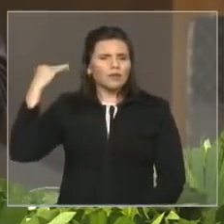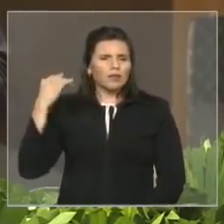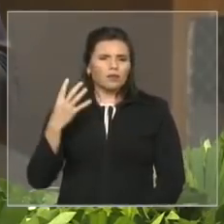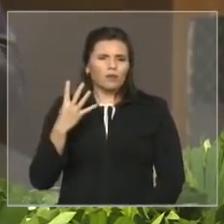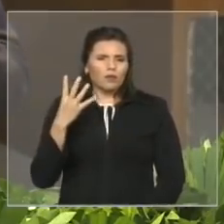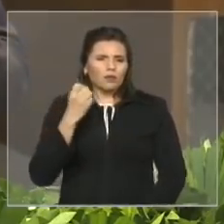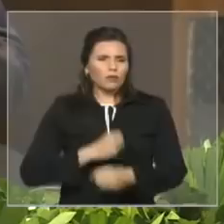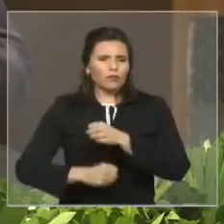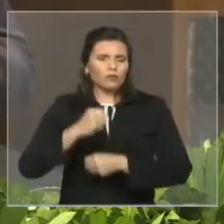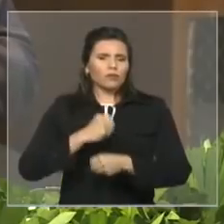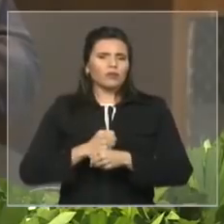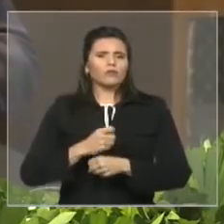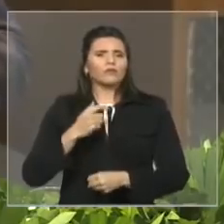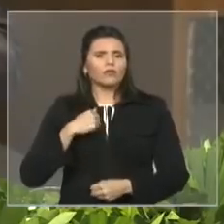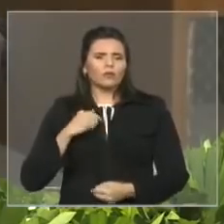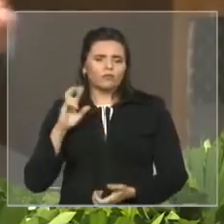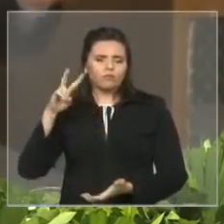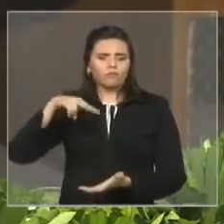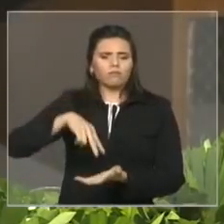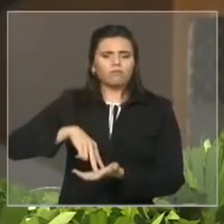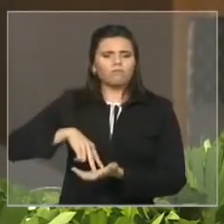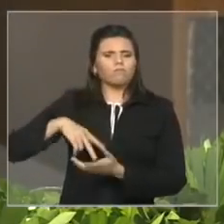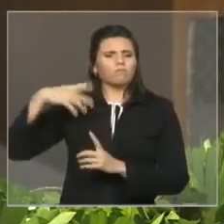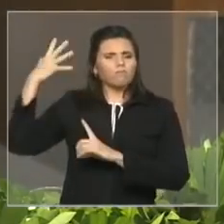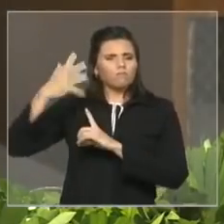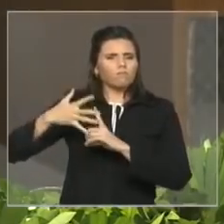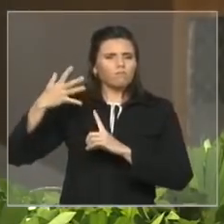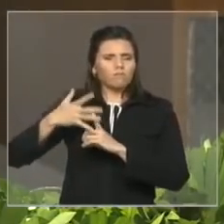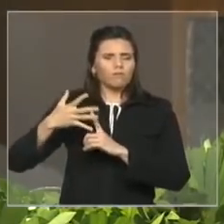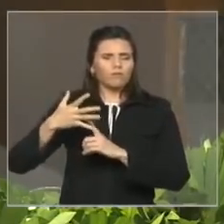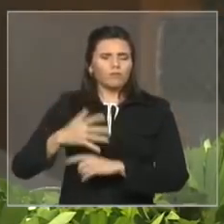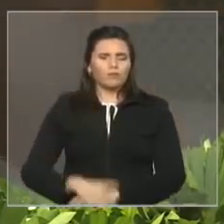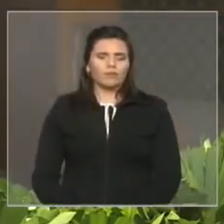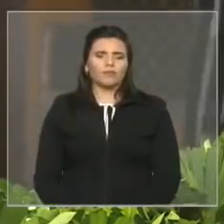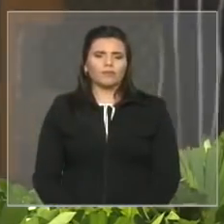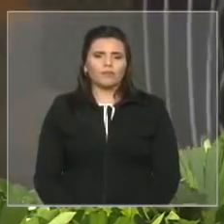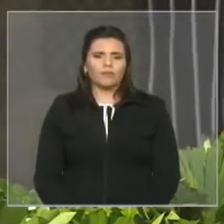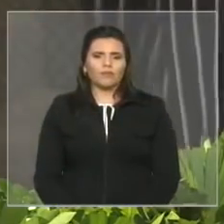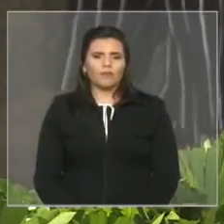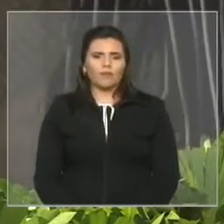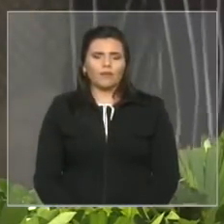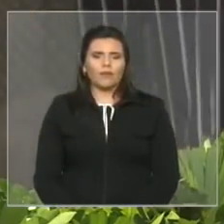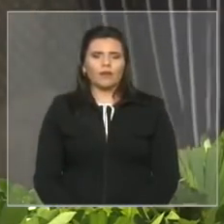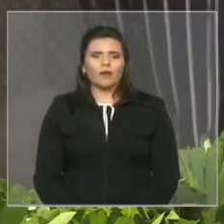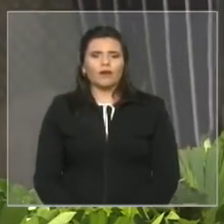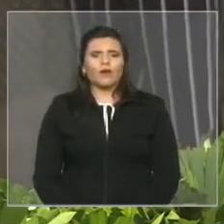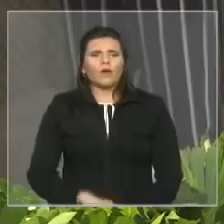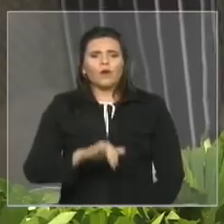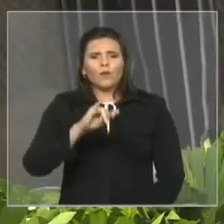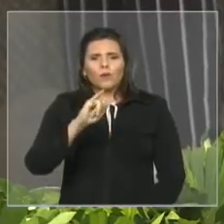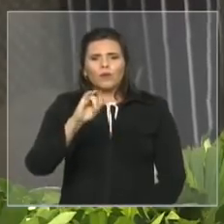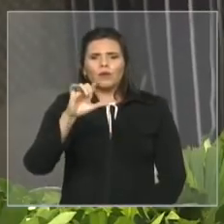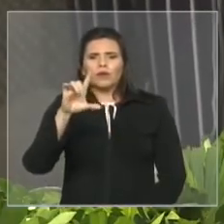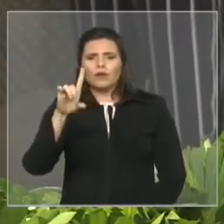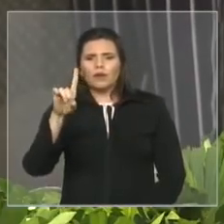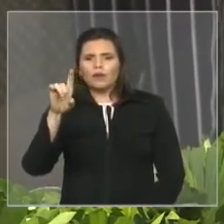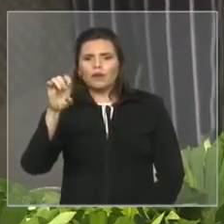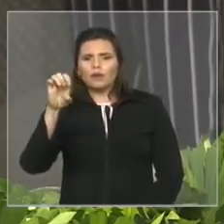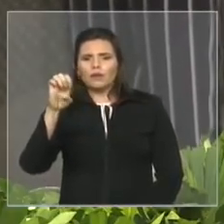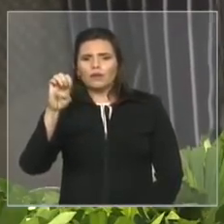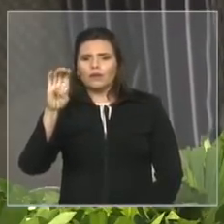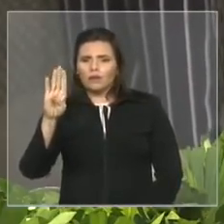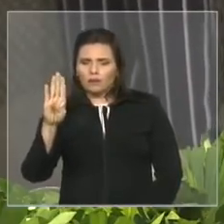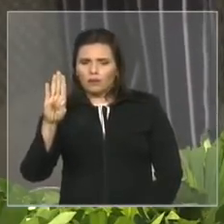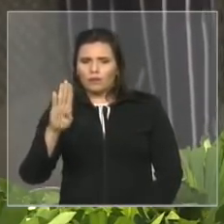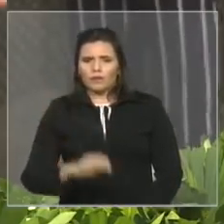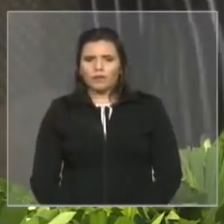mesma tribuna na presença de muitos das senhoras e dos senhores o IDEB senhora senadora Lisiane senhor